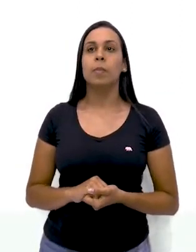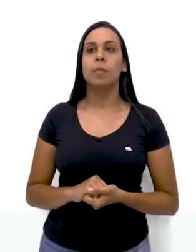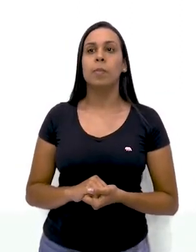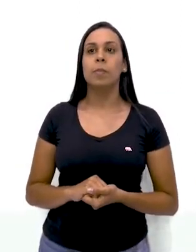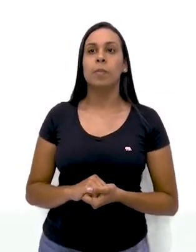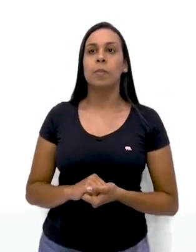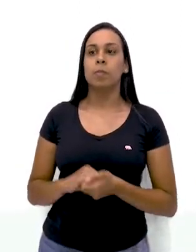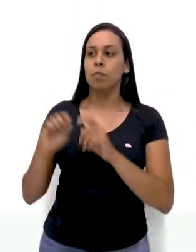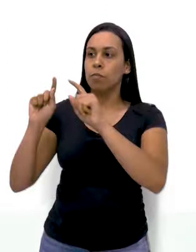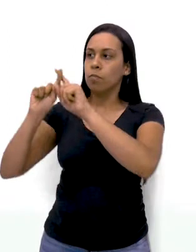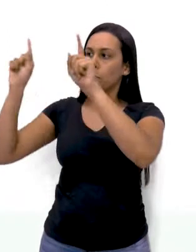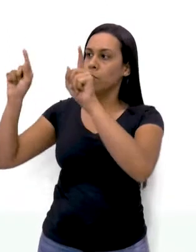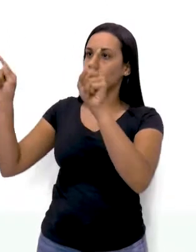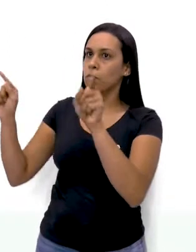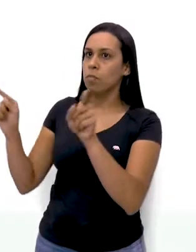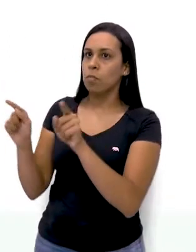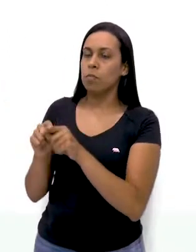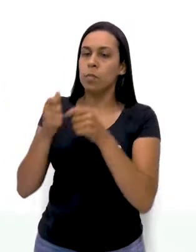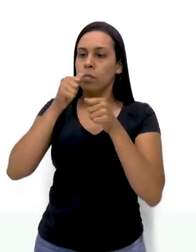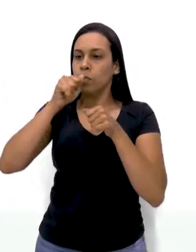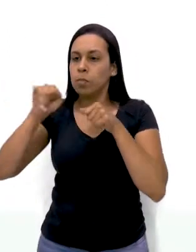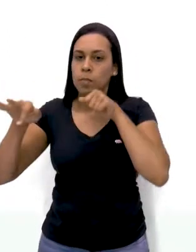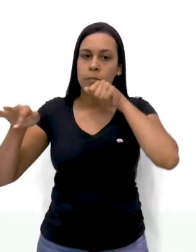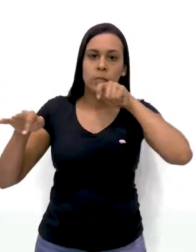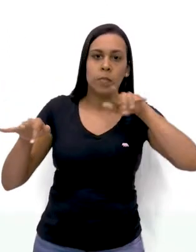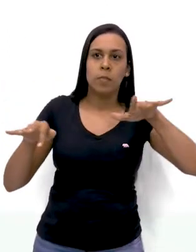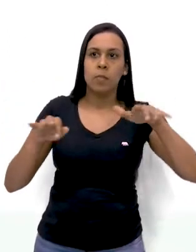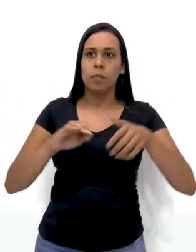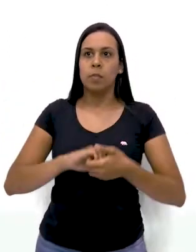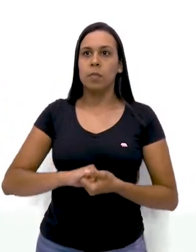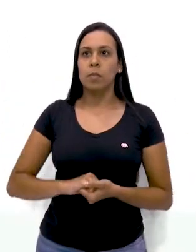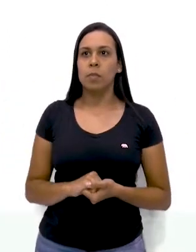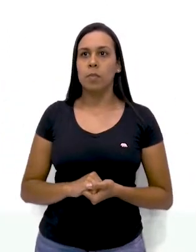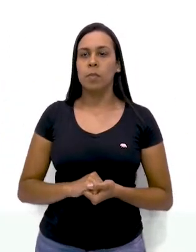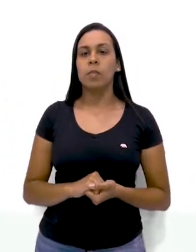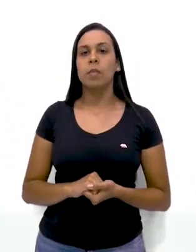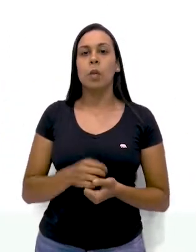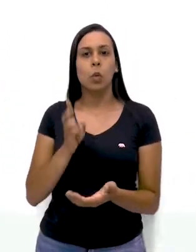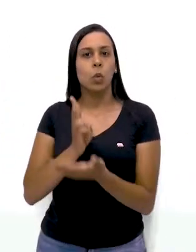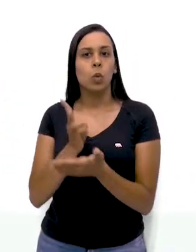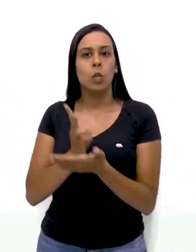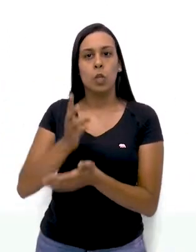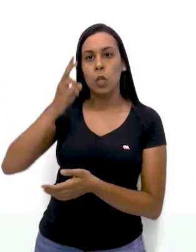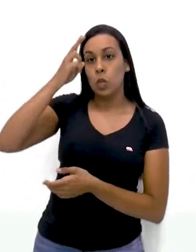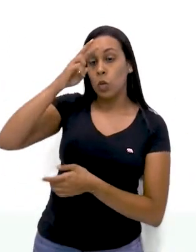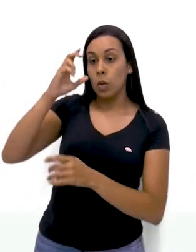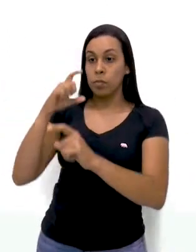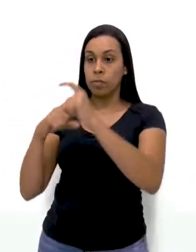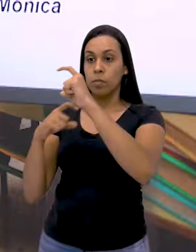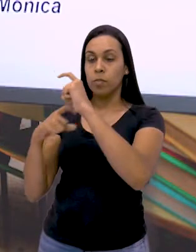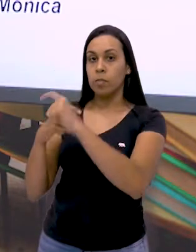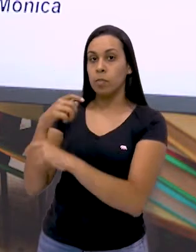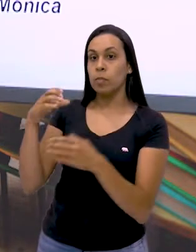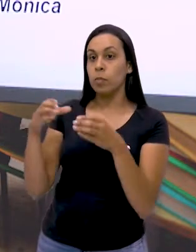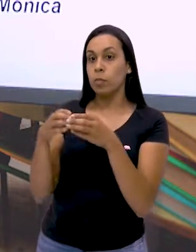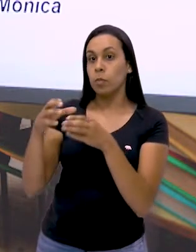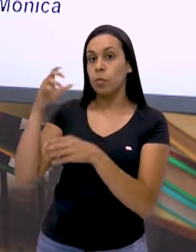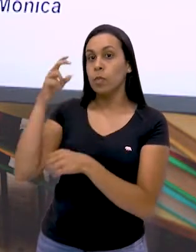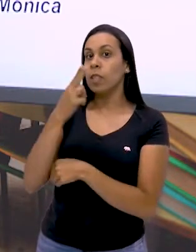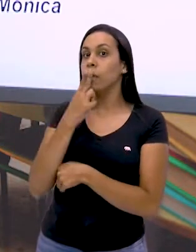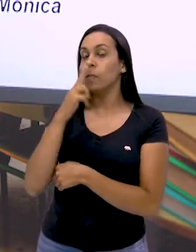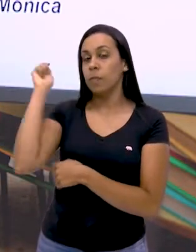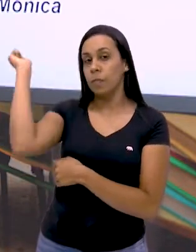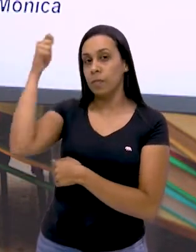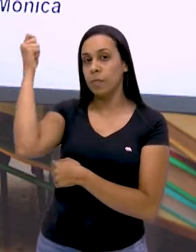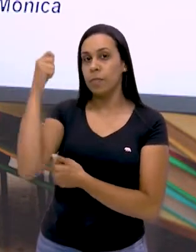balões, anamatopeia. Continuação da história em quadrinho Turma da Mônica. Use a criatividade